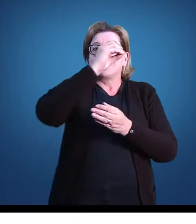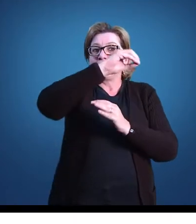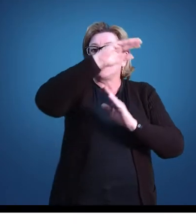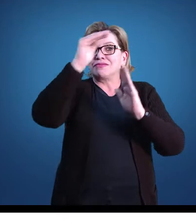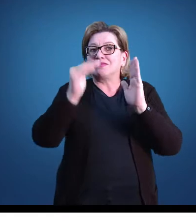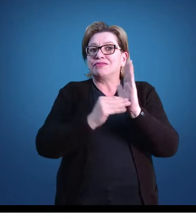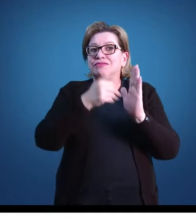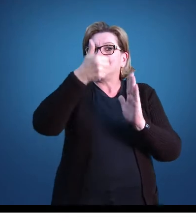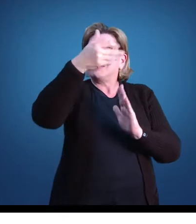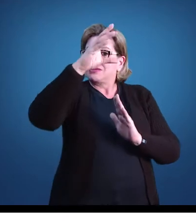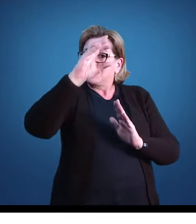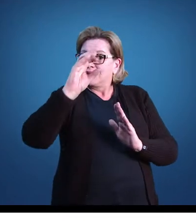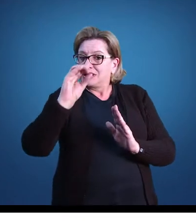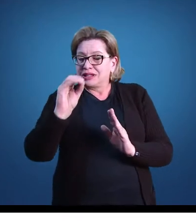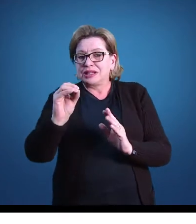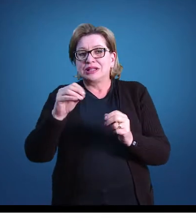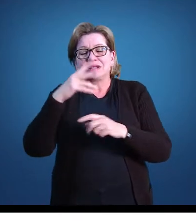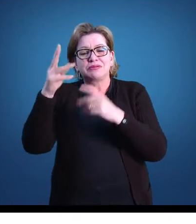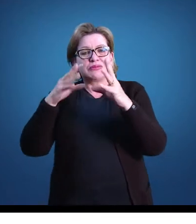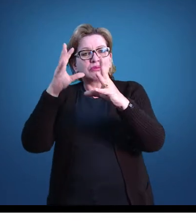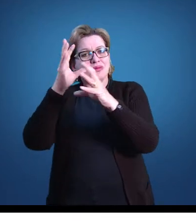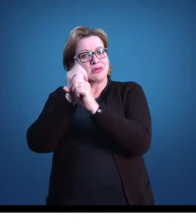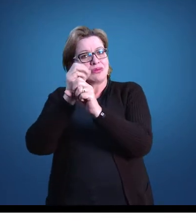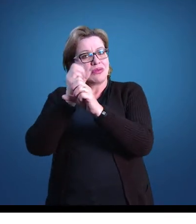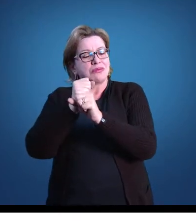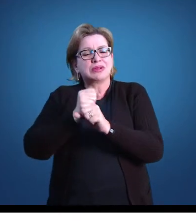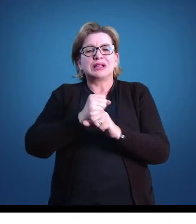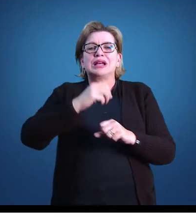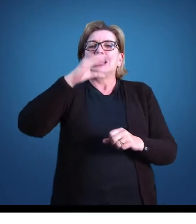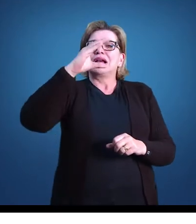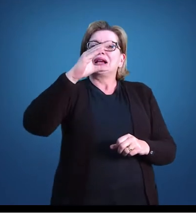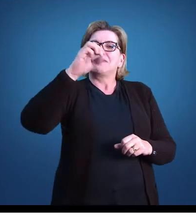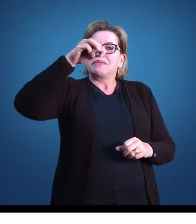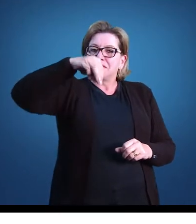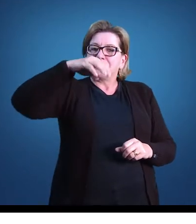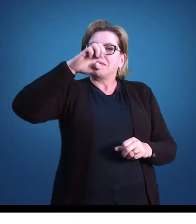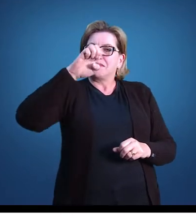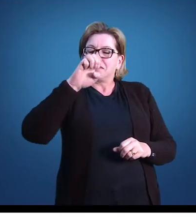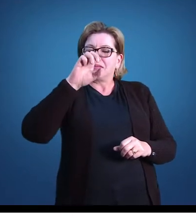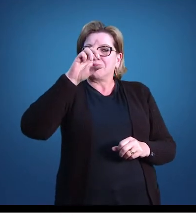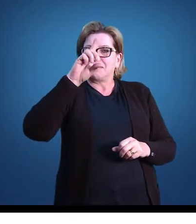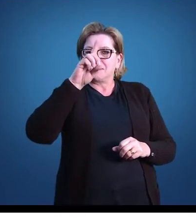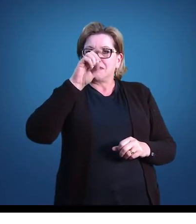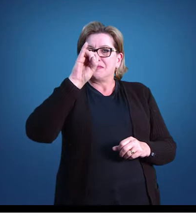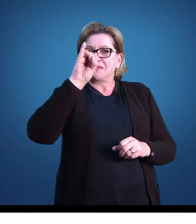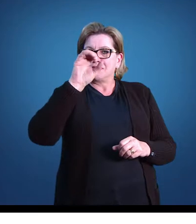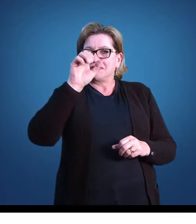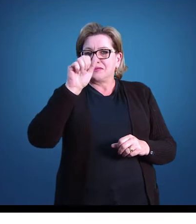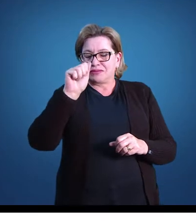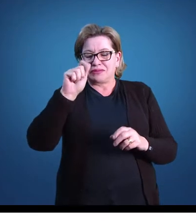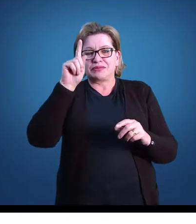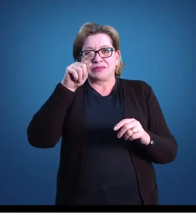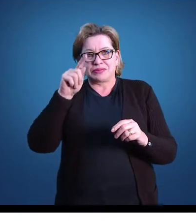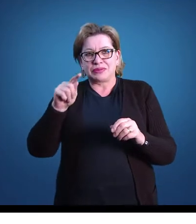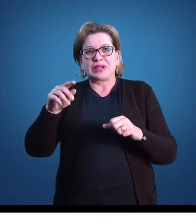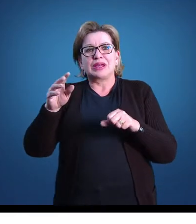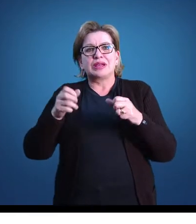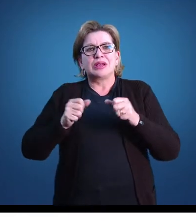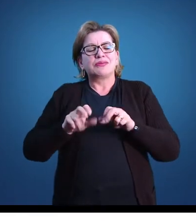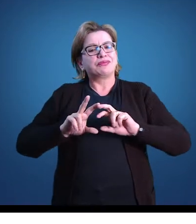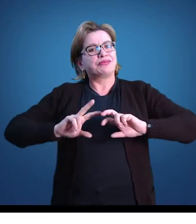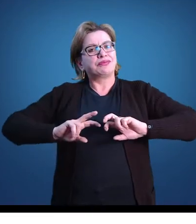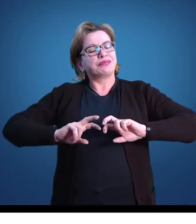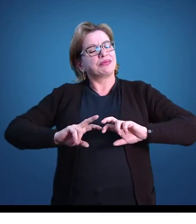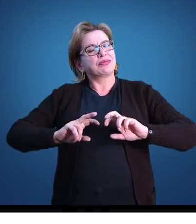a média será obtida através de cálculo aritmético simples. Então é essa concepção que nós temos a respeito da